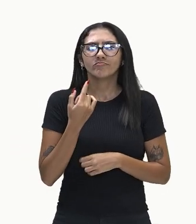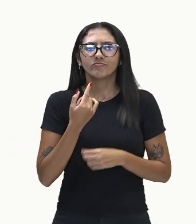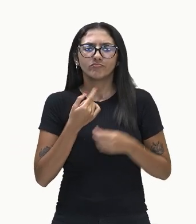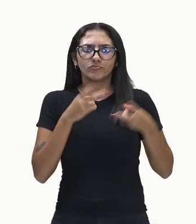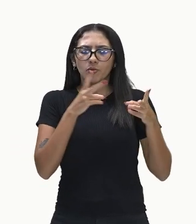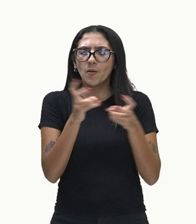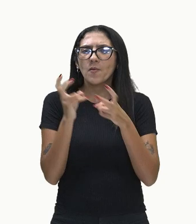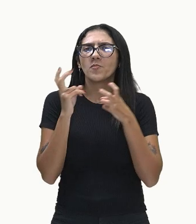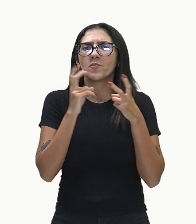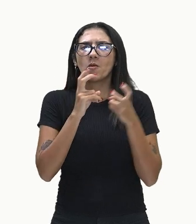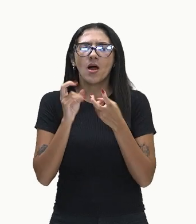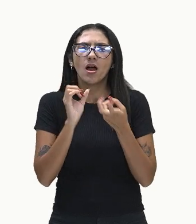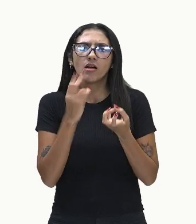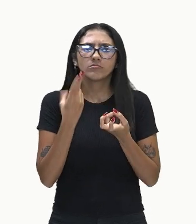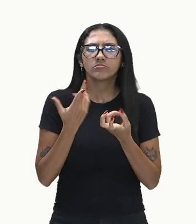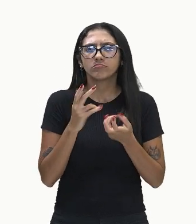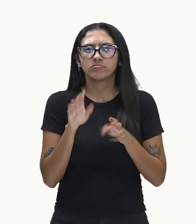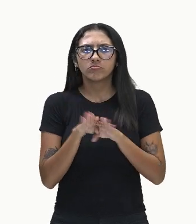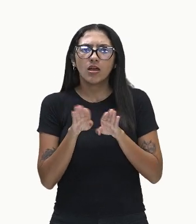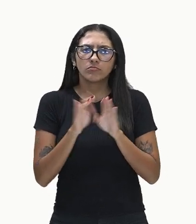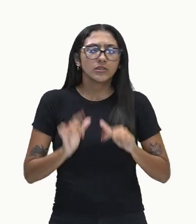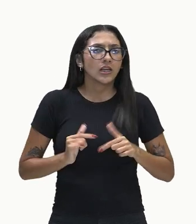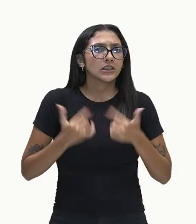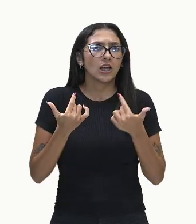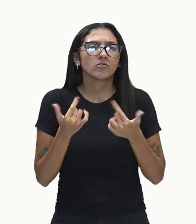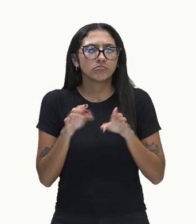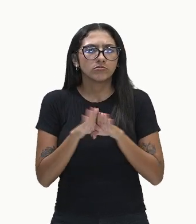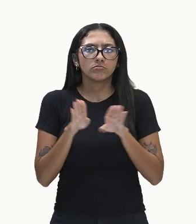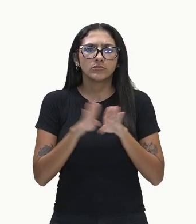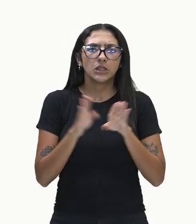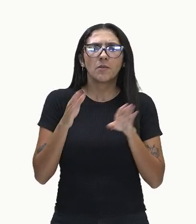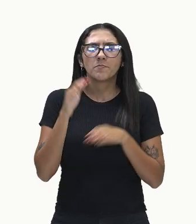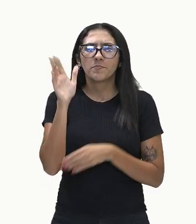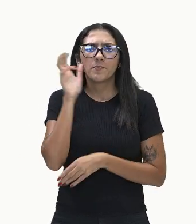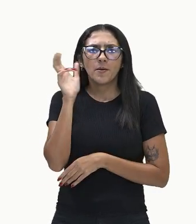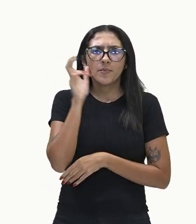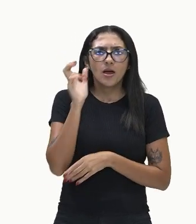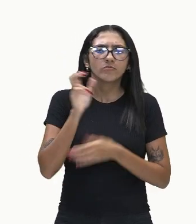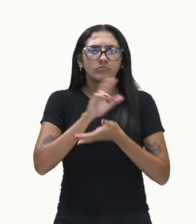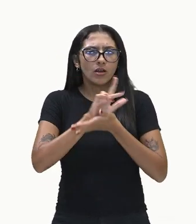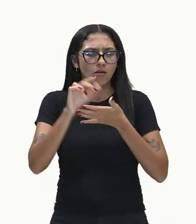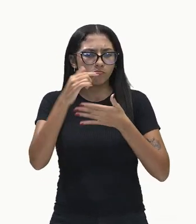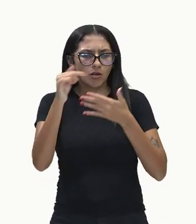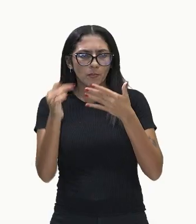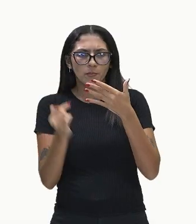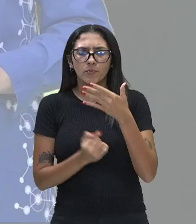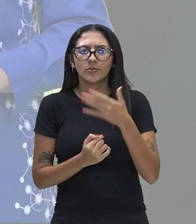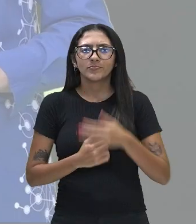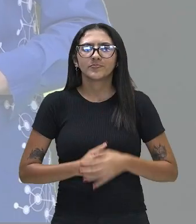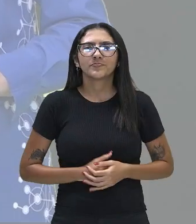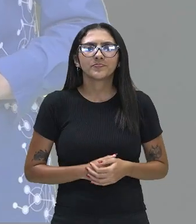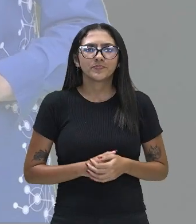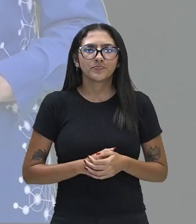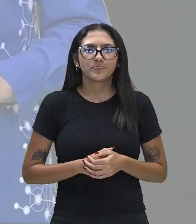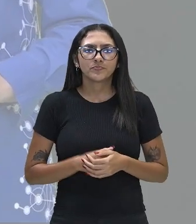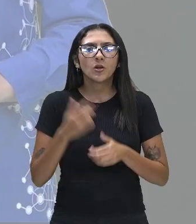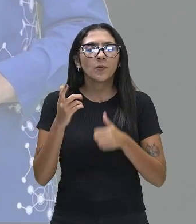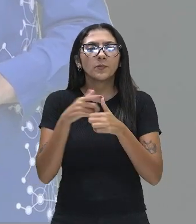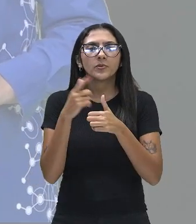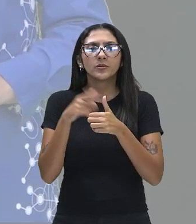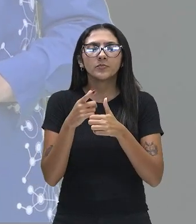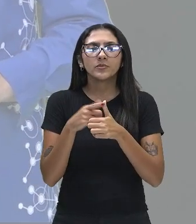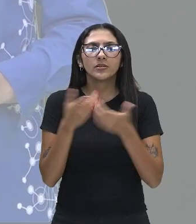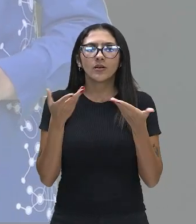corretamente, né? Ou possuir de forma tão especial os cinco sentidos. Vamos falar do primeiro deles, então? Vamos